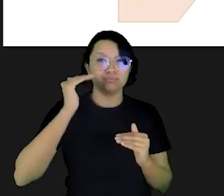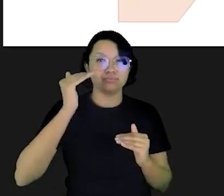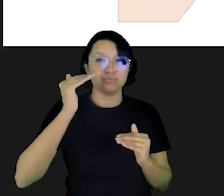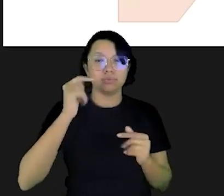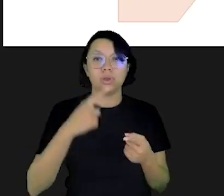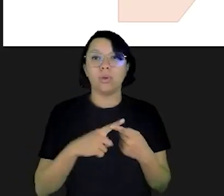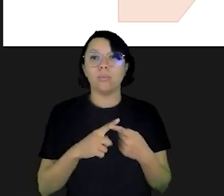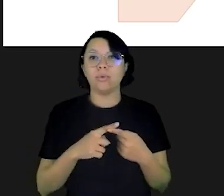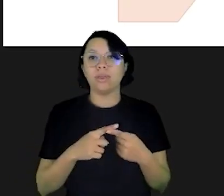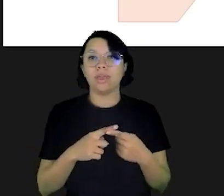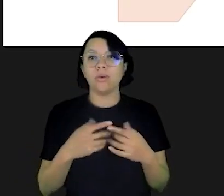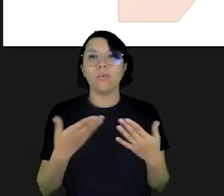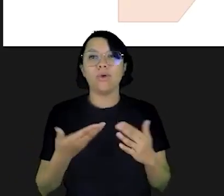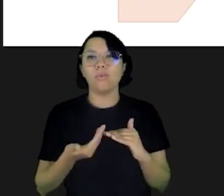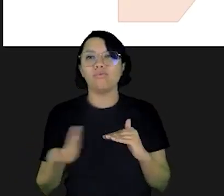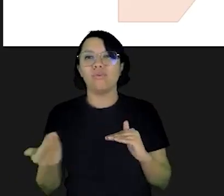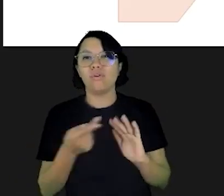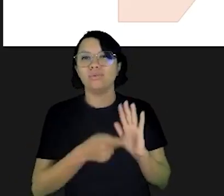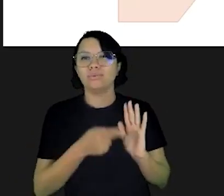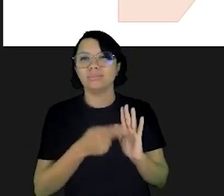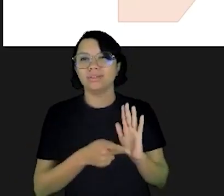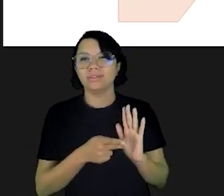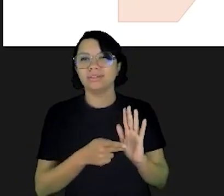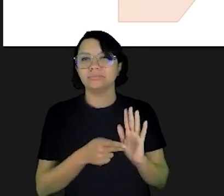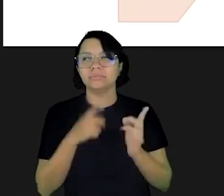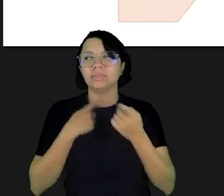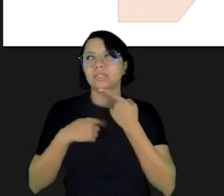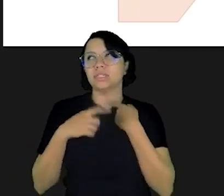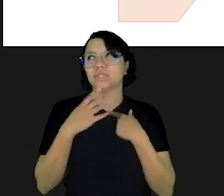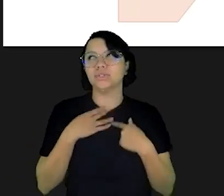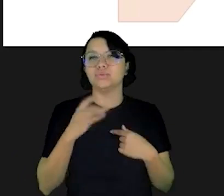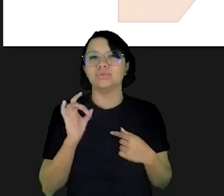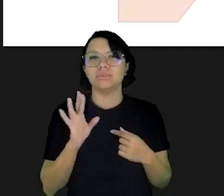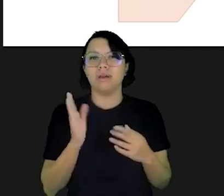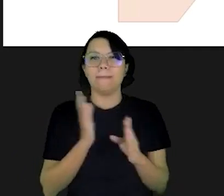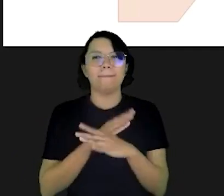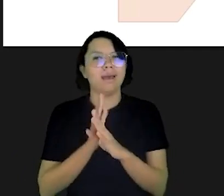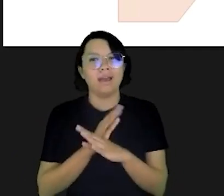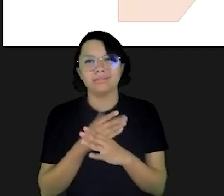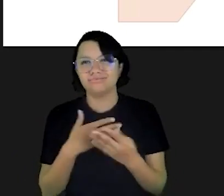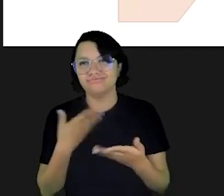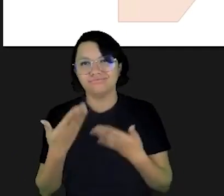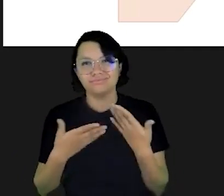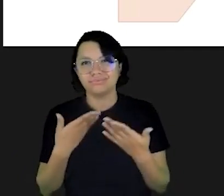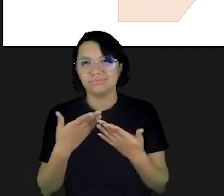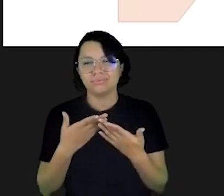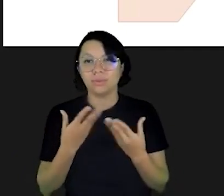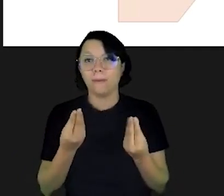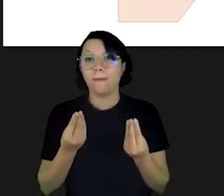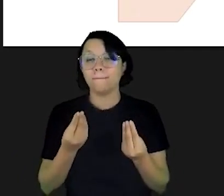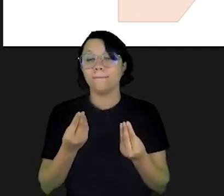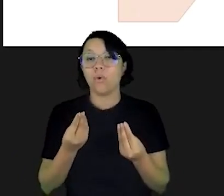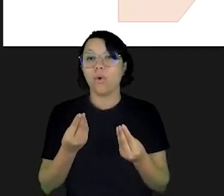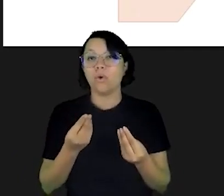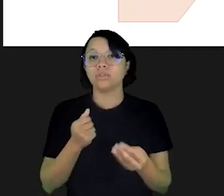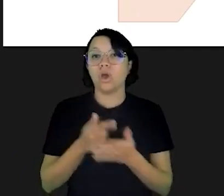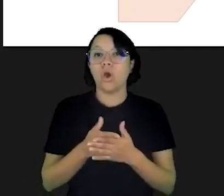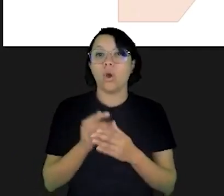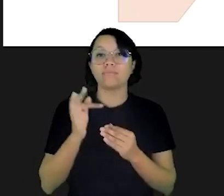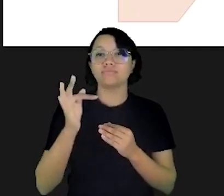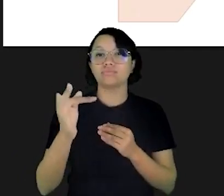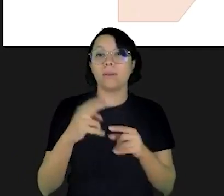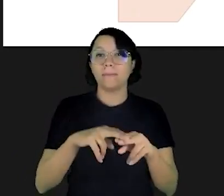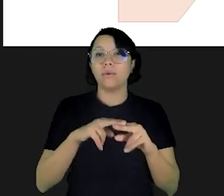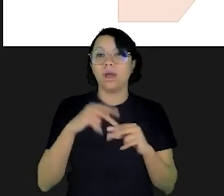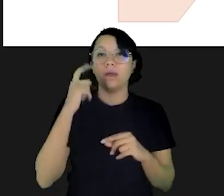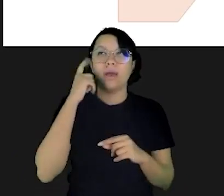orçamento sempre superavitário se a gente compra fora do plano por impulso a gente pode se perder o excesso de compras